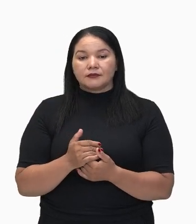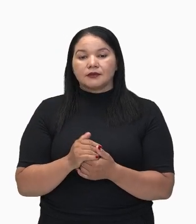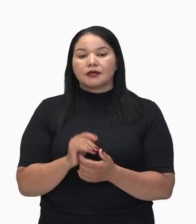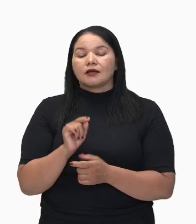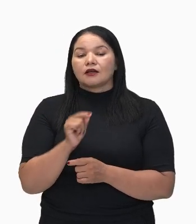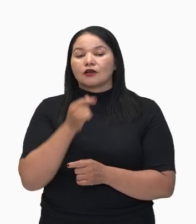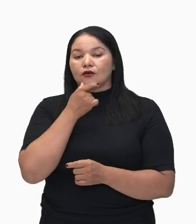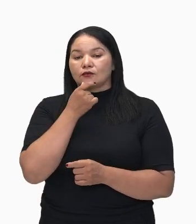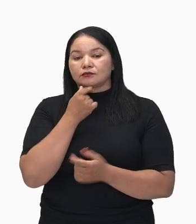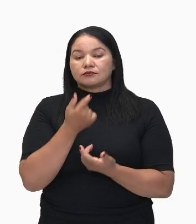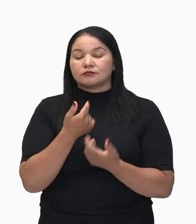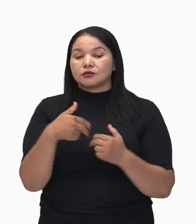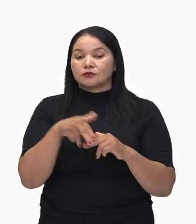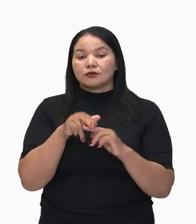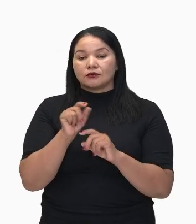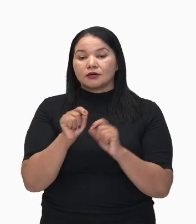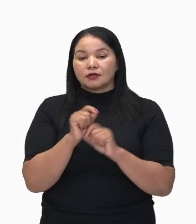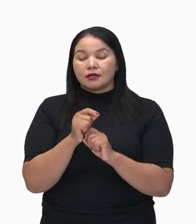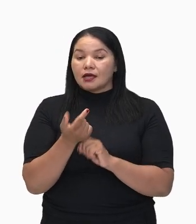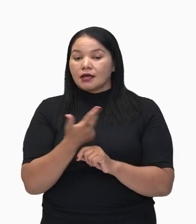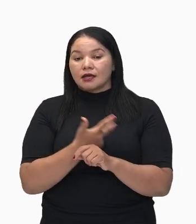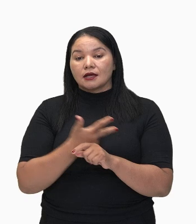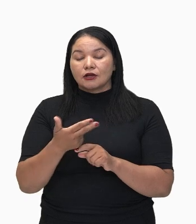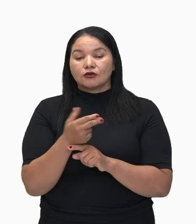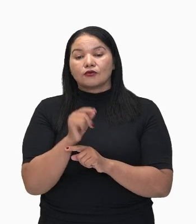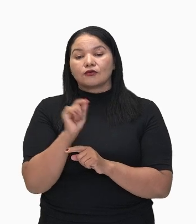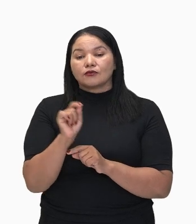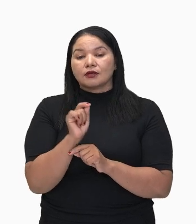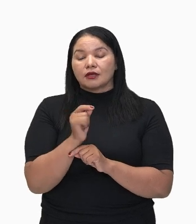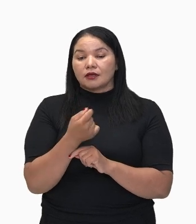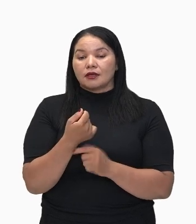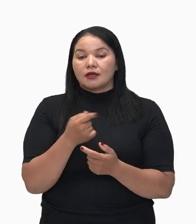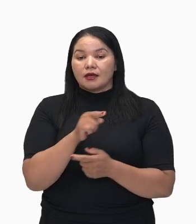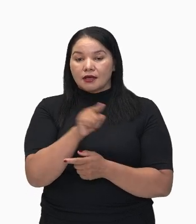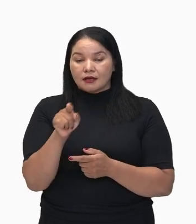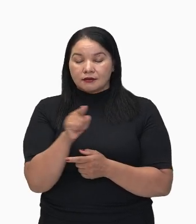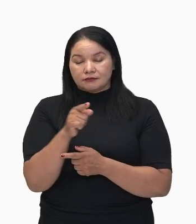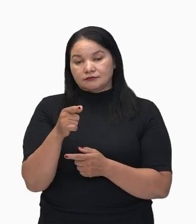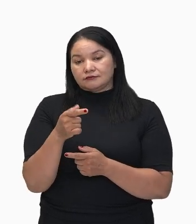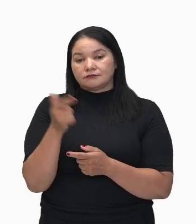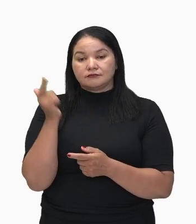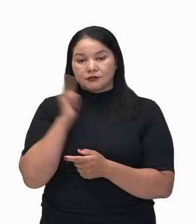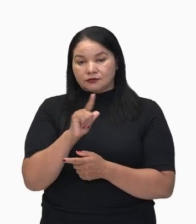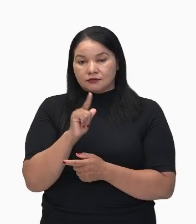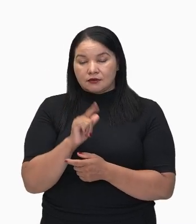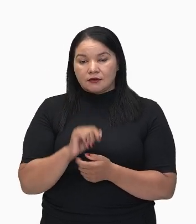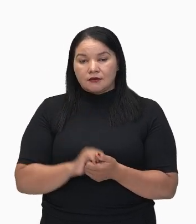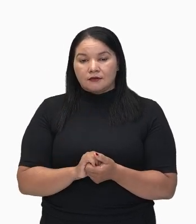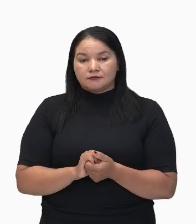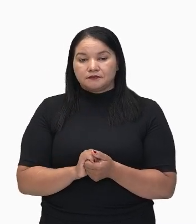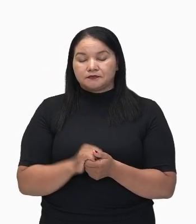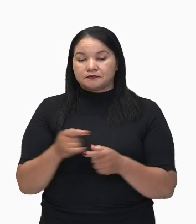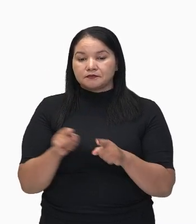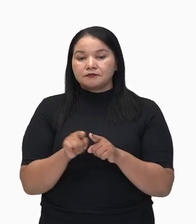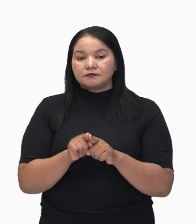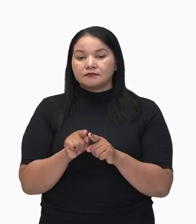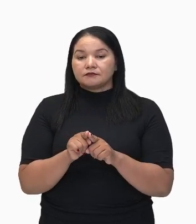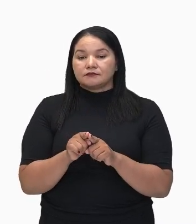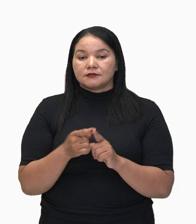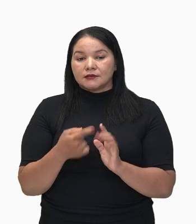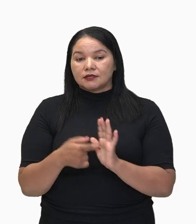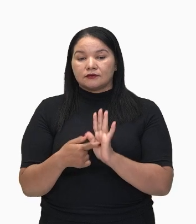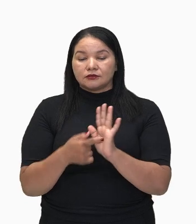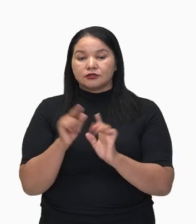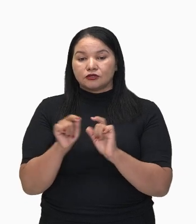por merecimento. Então, temos aqui uma preposição que vai indicar causa.